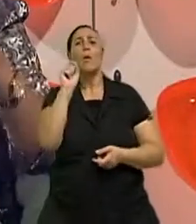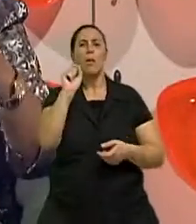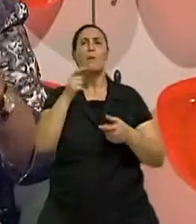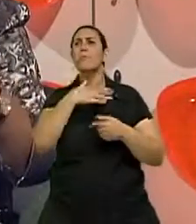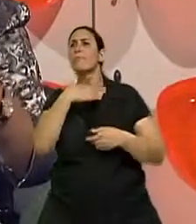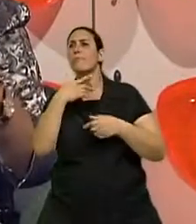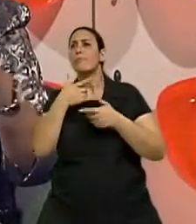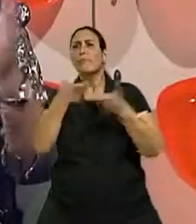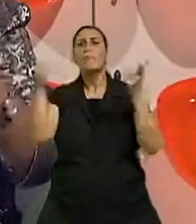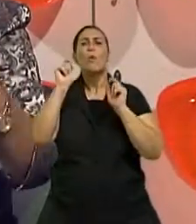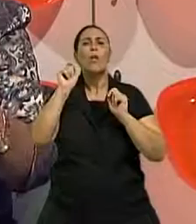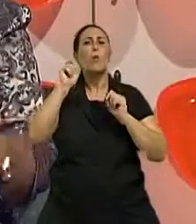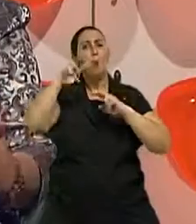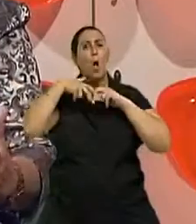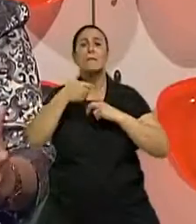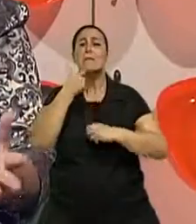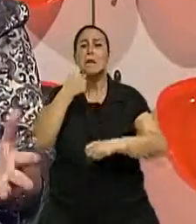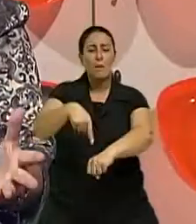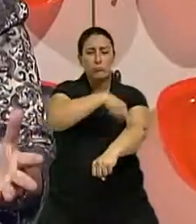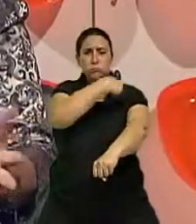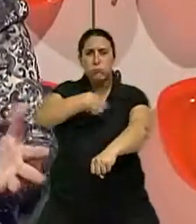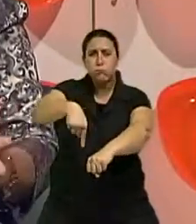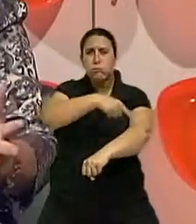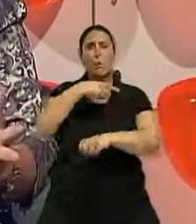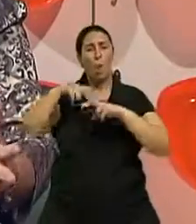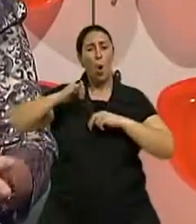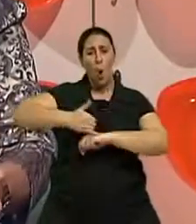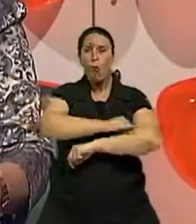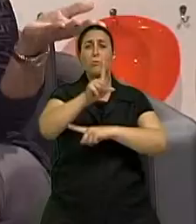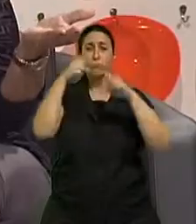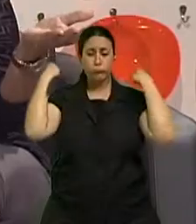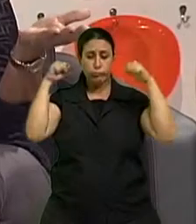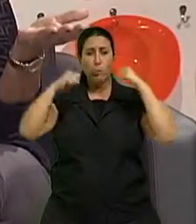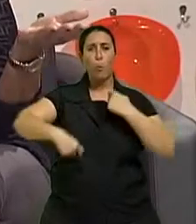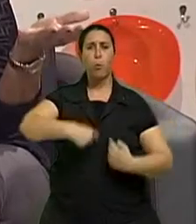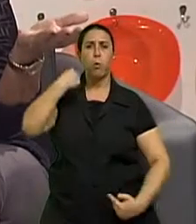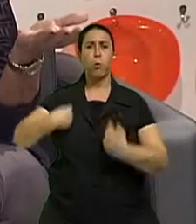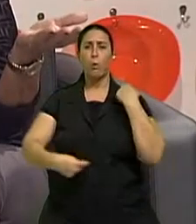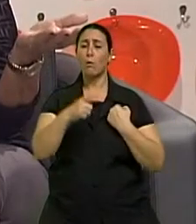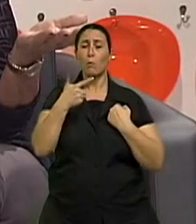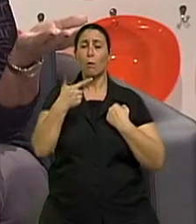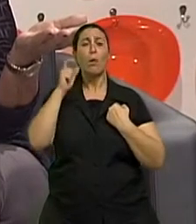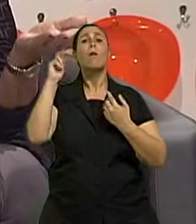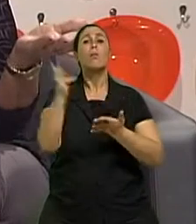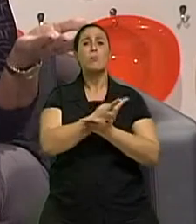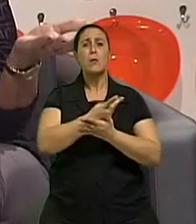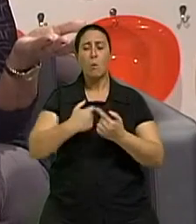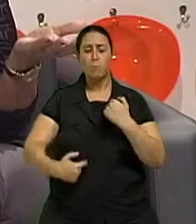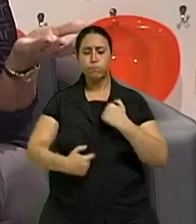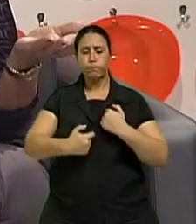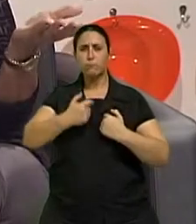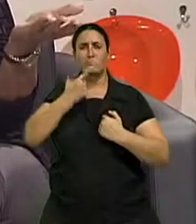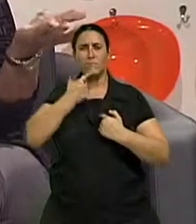entupimento das artérias, falando de uma forma mais, assim, coloquial, Há pouco tempo atrás morreu o Emílio Santiago, 66